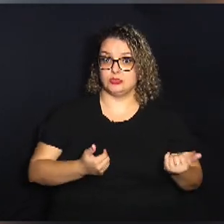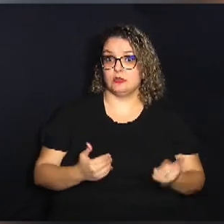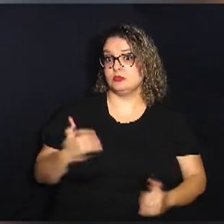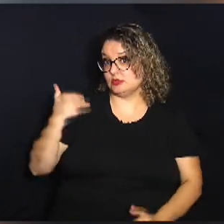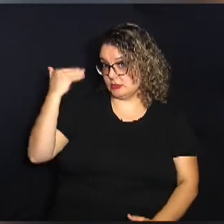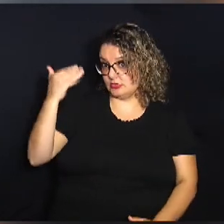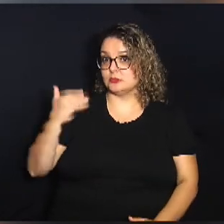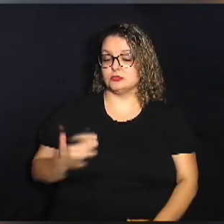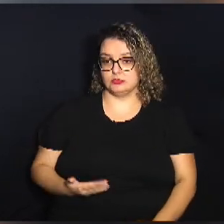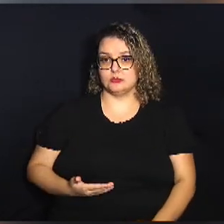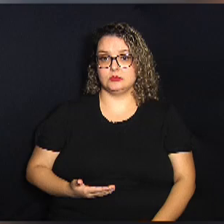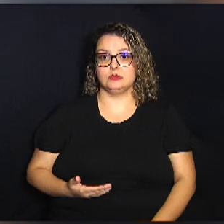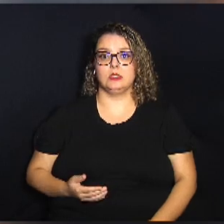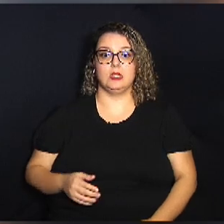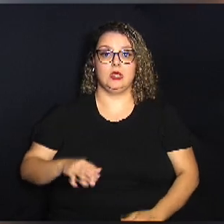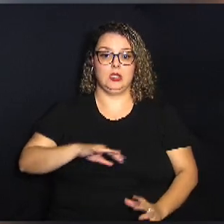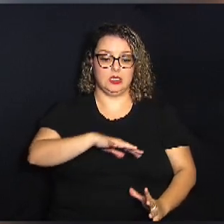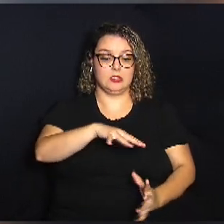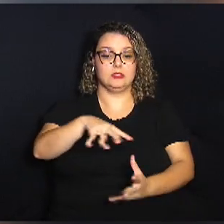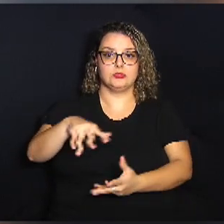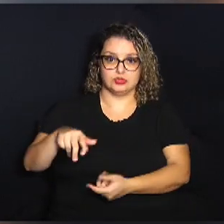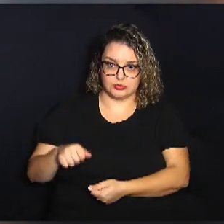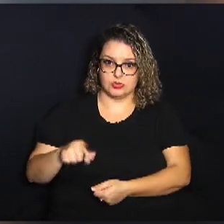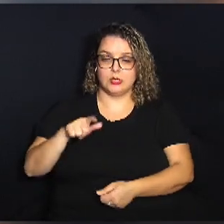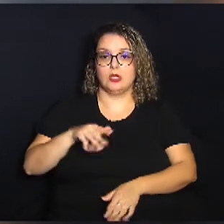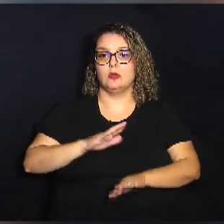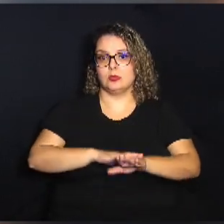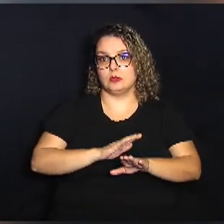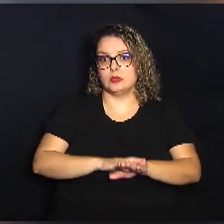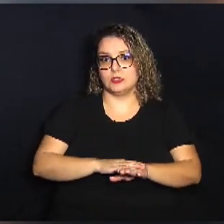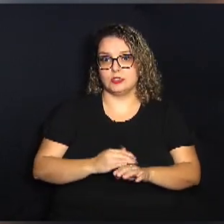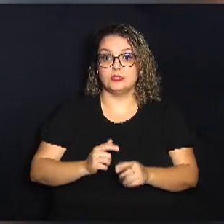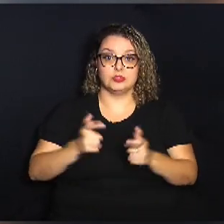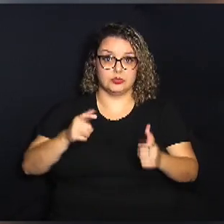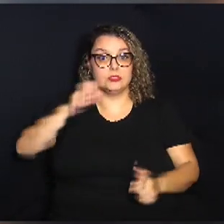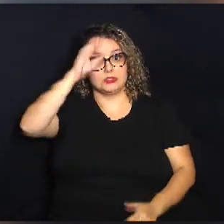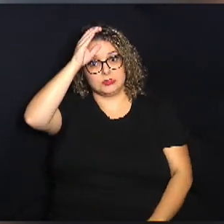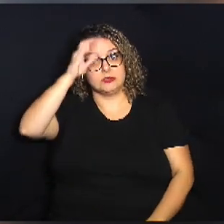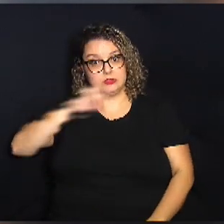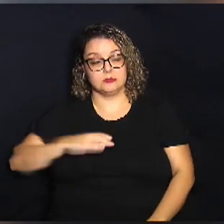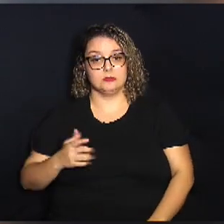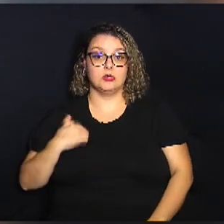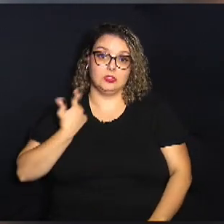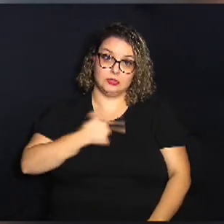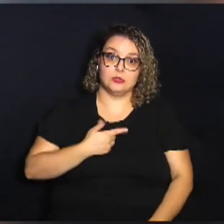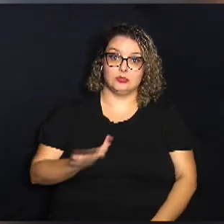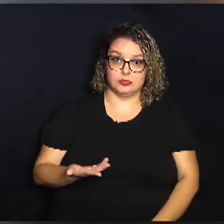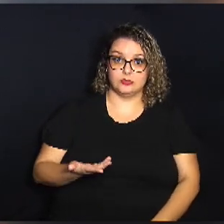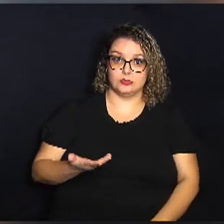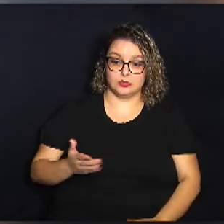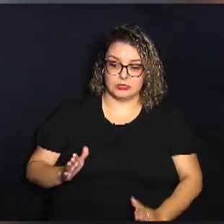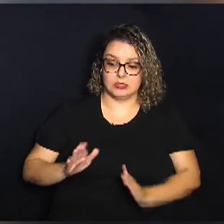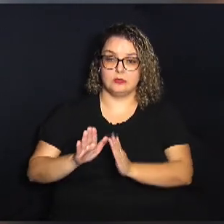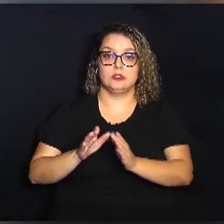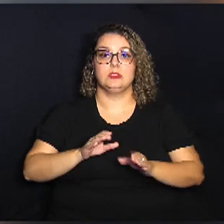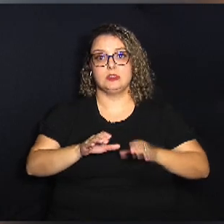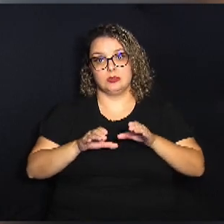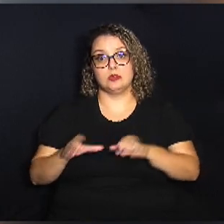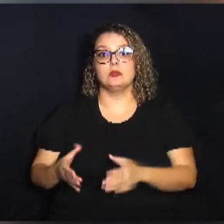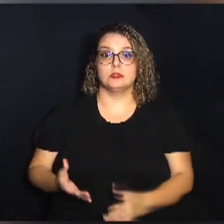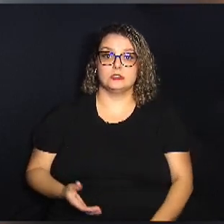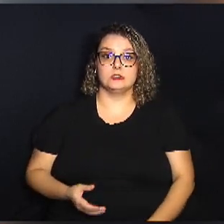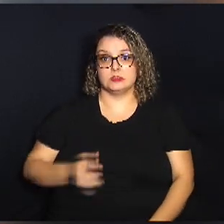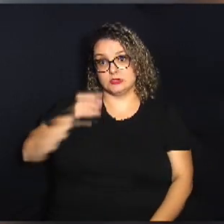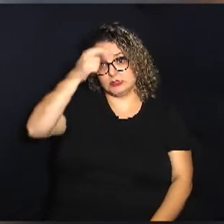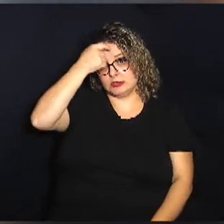a esse universo, isso é um ato de grande cidadania. E a gente que está à frente da coordenadoria de cidadania cultural